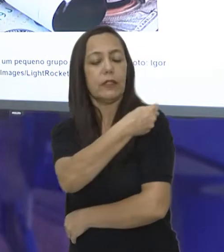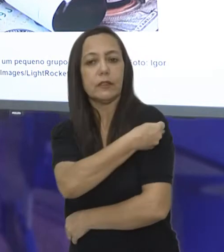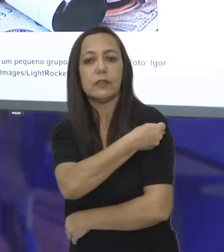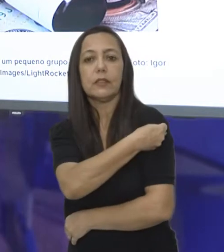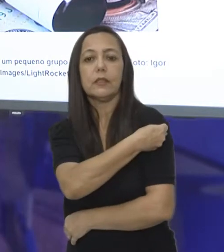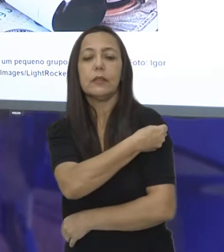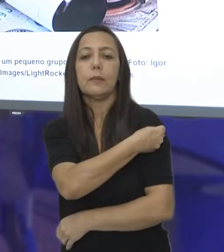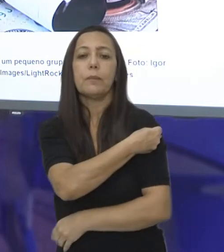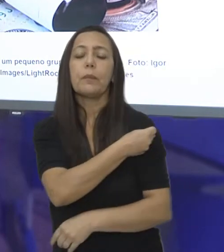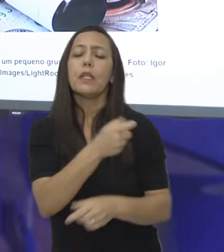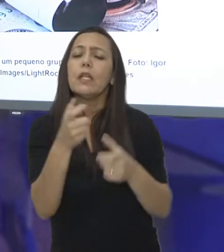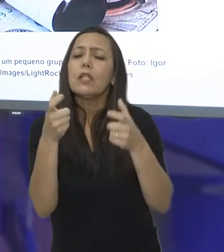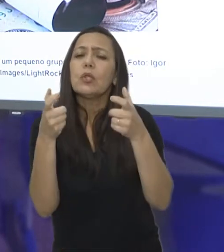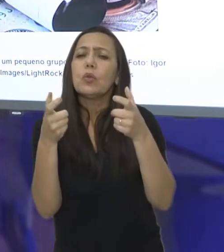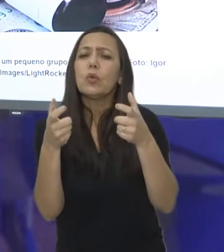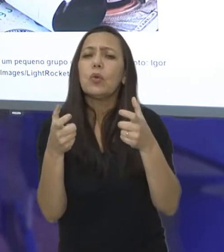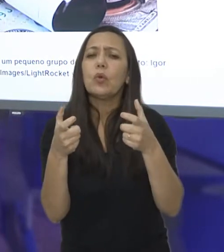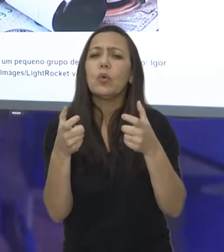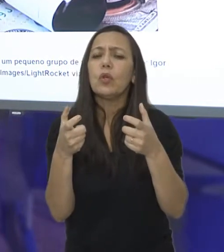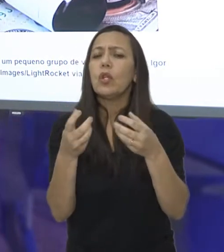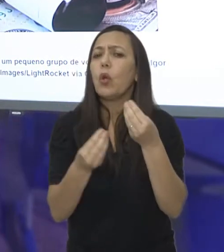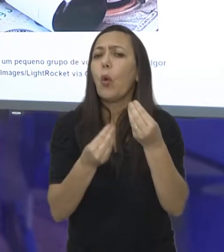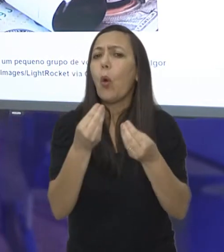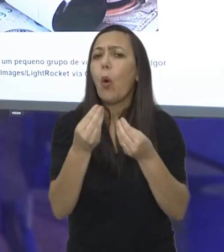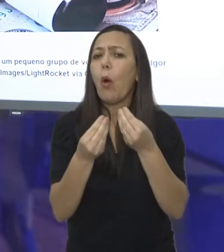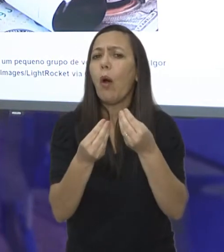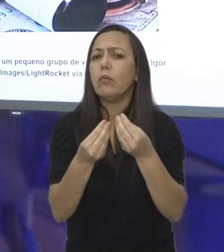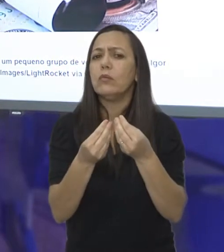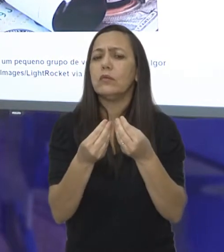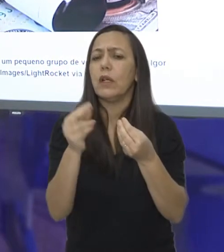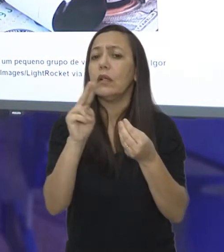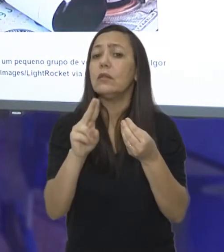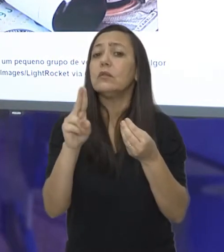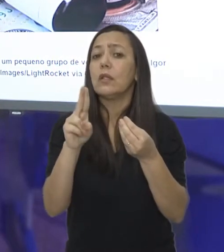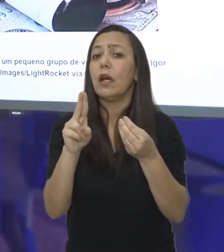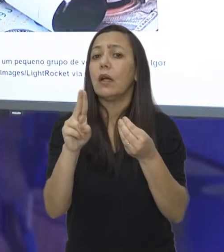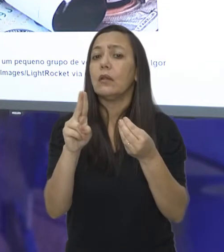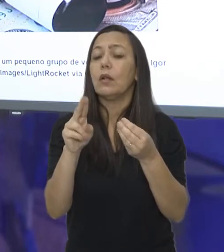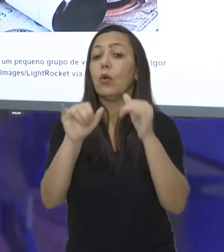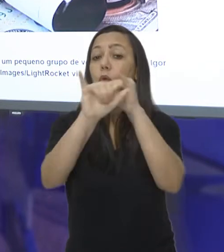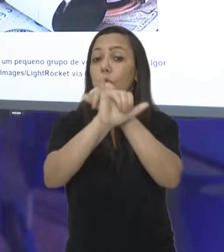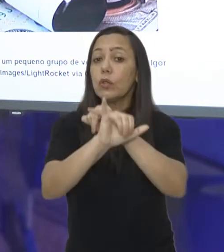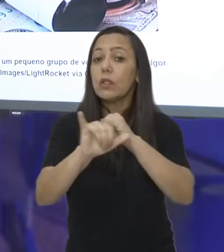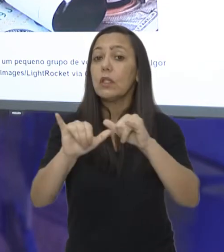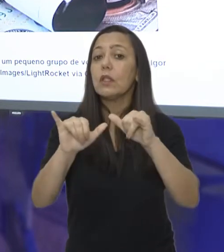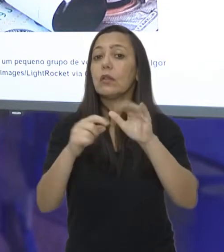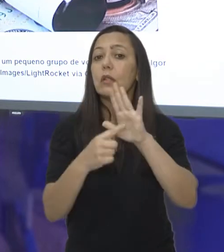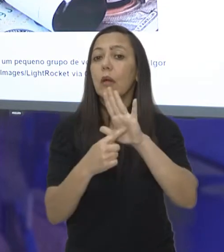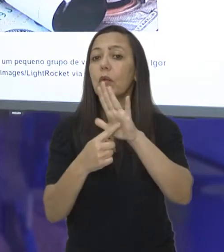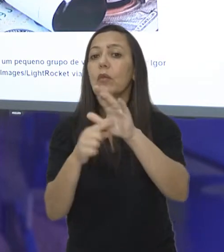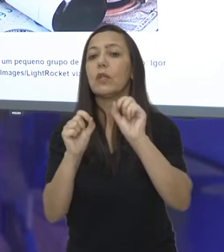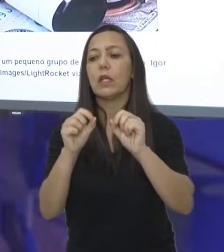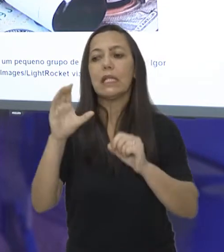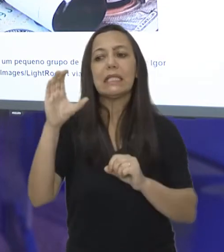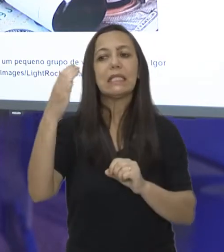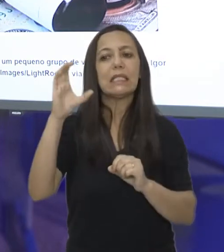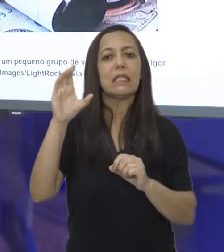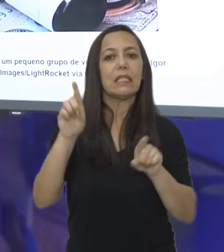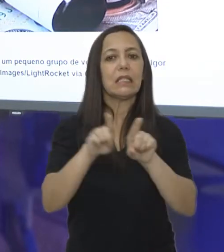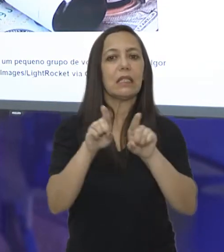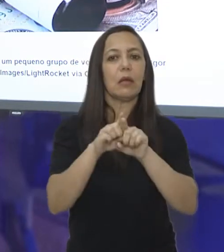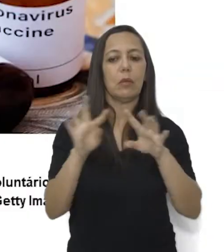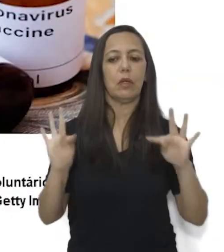que ela vai ser colocada, também retrata do que se trata, que é a sessão de ciência e tecnologia.